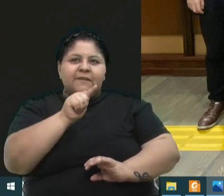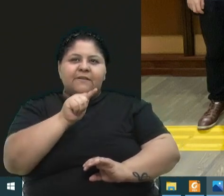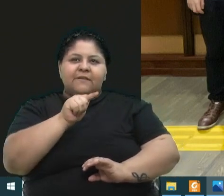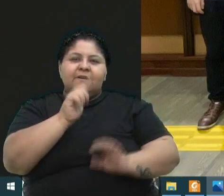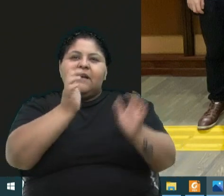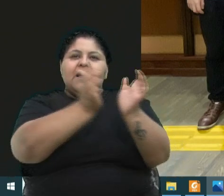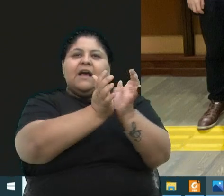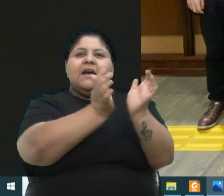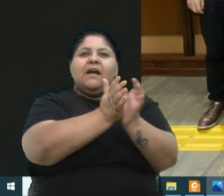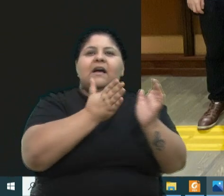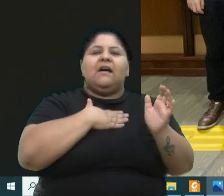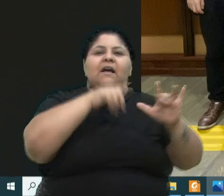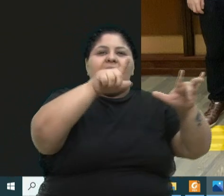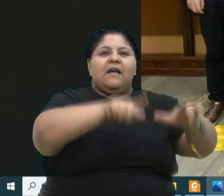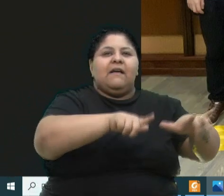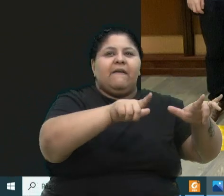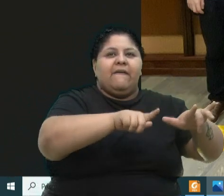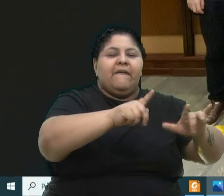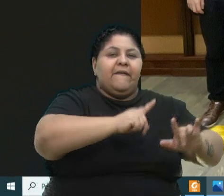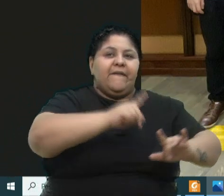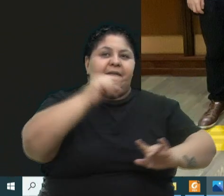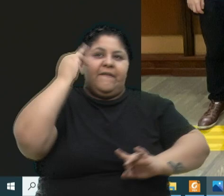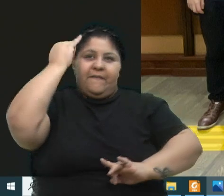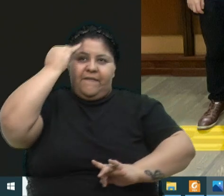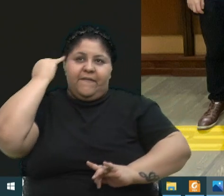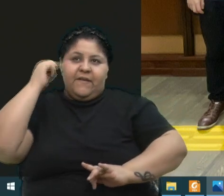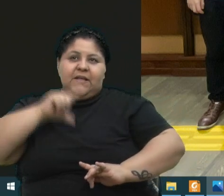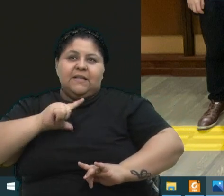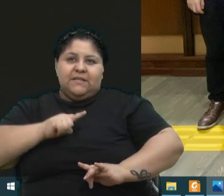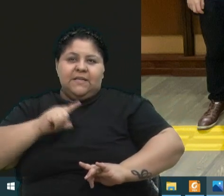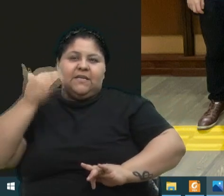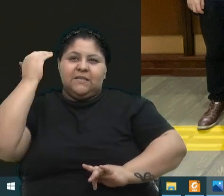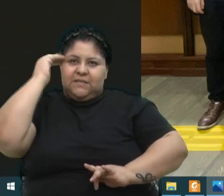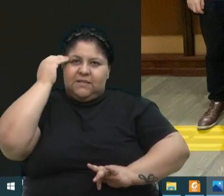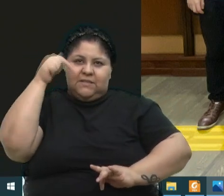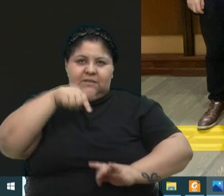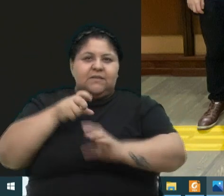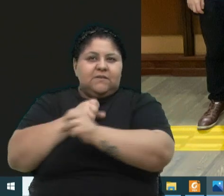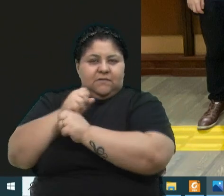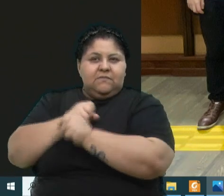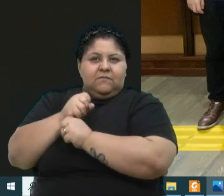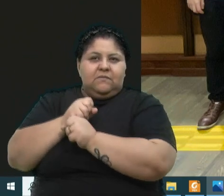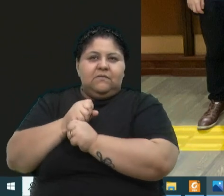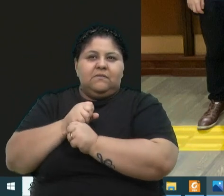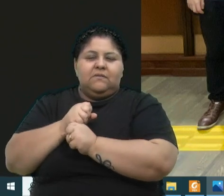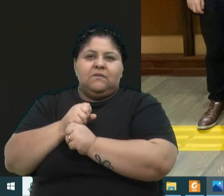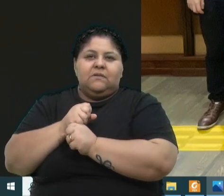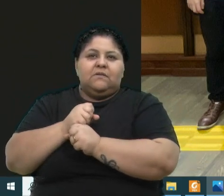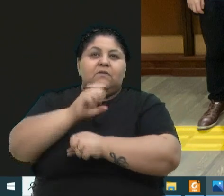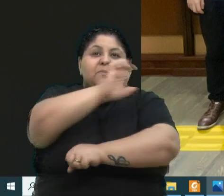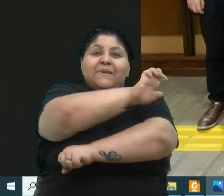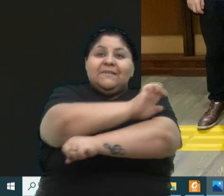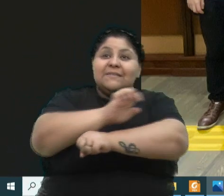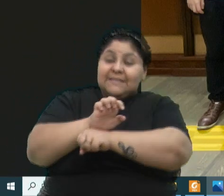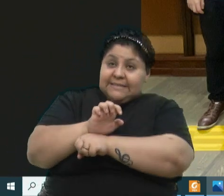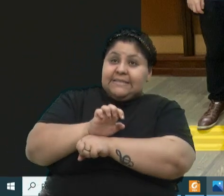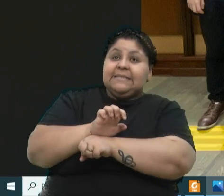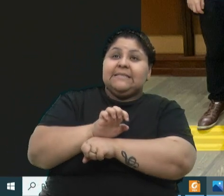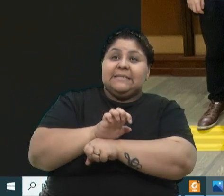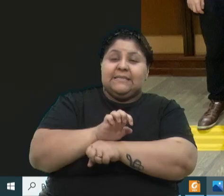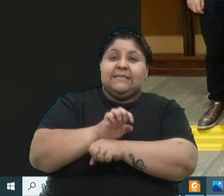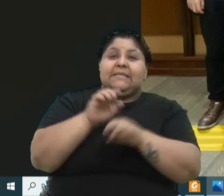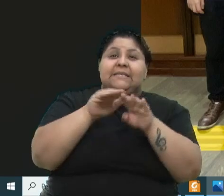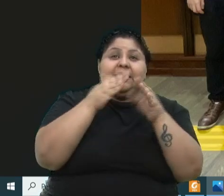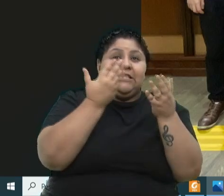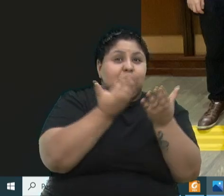a gente tem, graças ao presidente D'Ambrosa, o entendimento dele, a gente tem esse ano, pela primeira vez, uma estagiária na Escola do